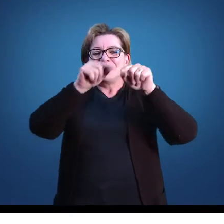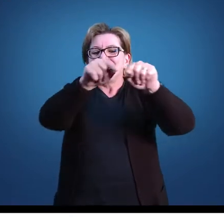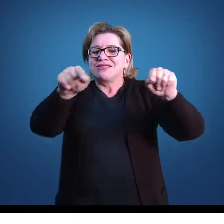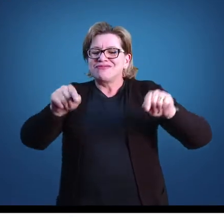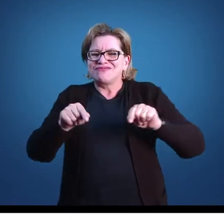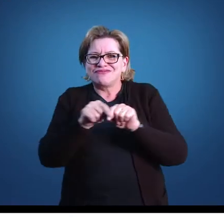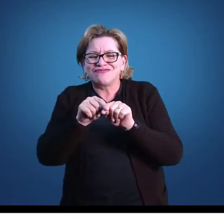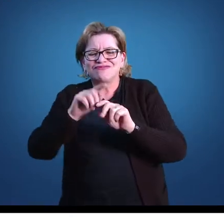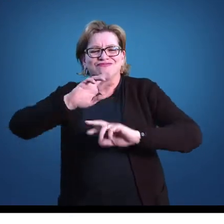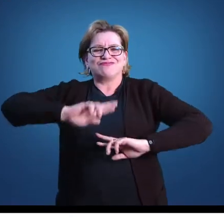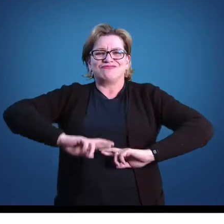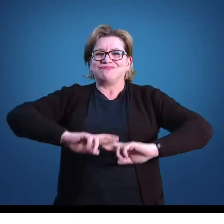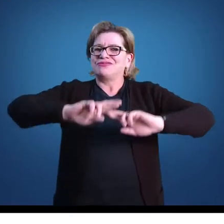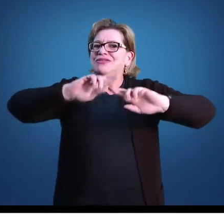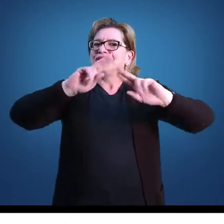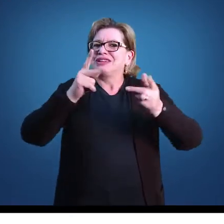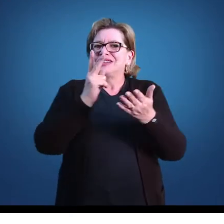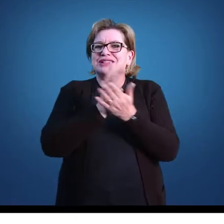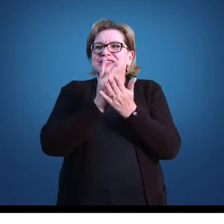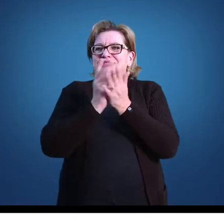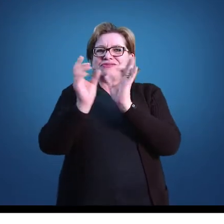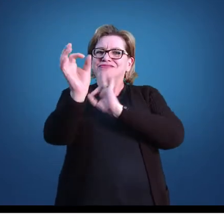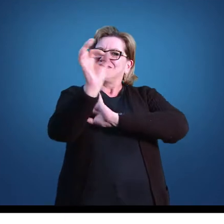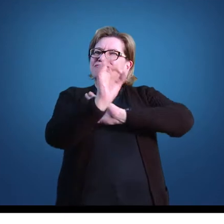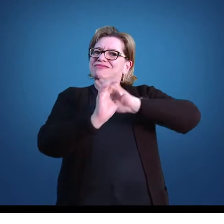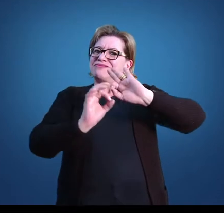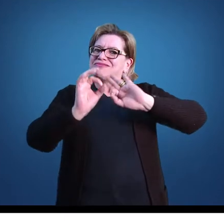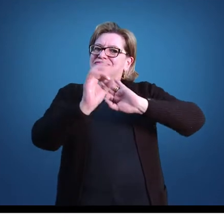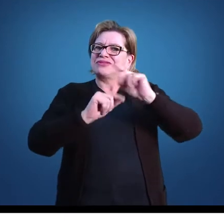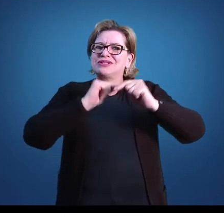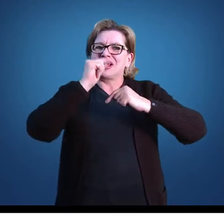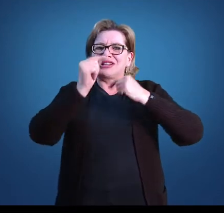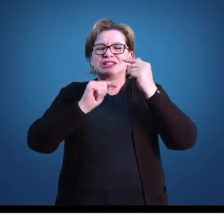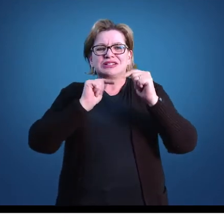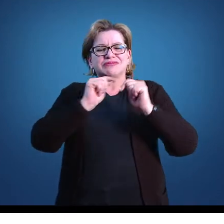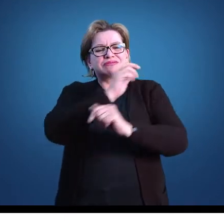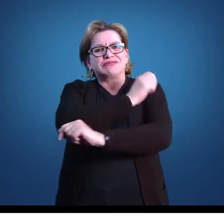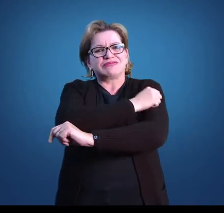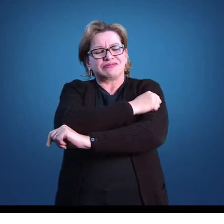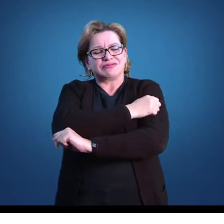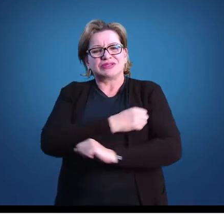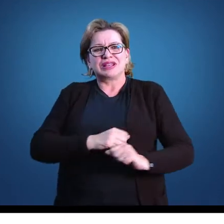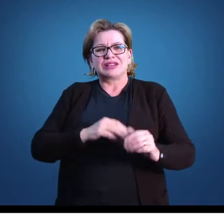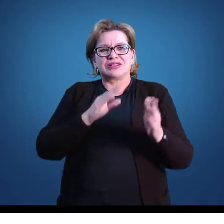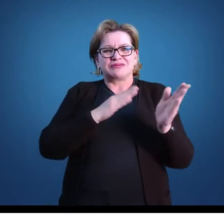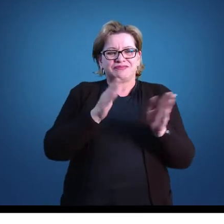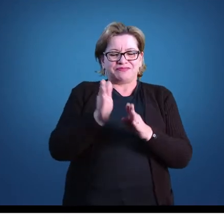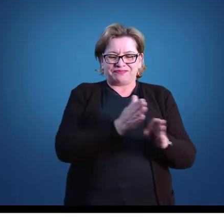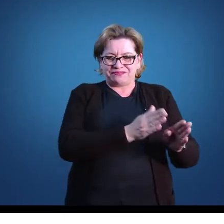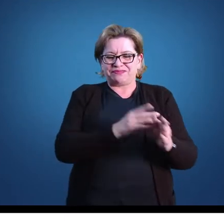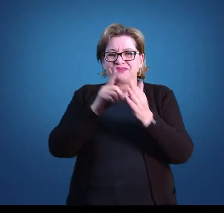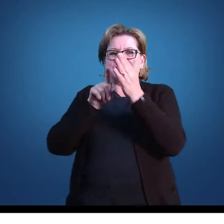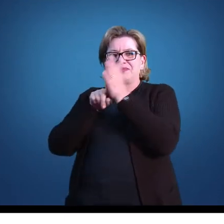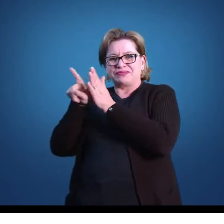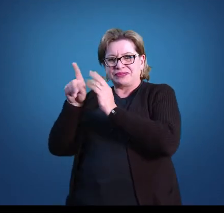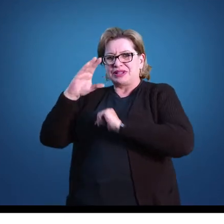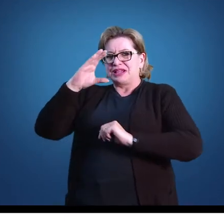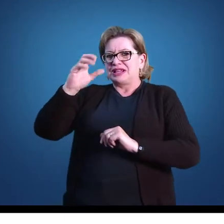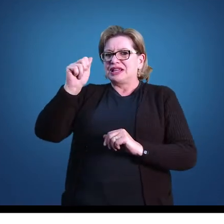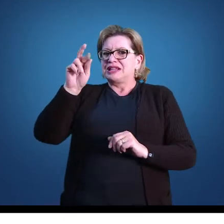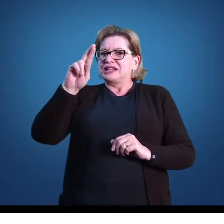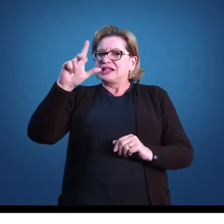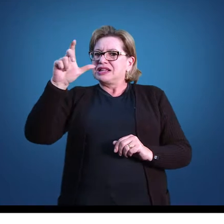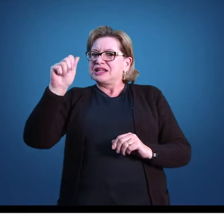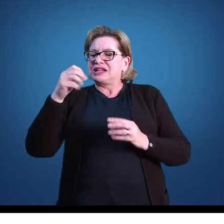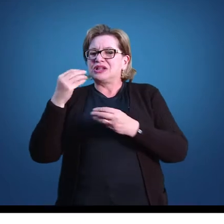Então, a gente vai construindo à medida que você vai trabalhando com eles. Professora Carla, como que ocorre o planejamento nas